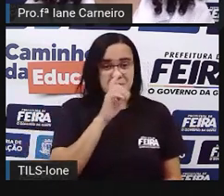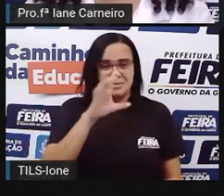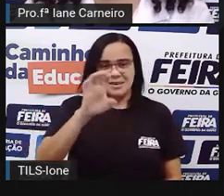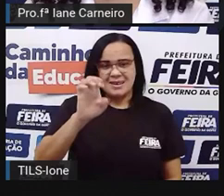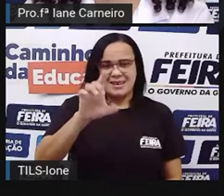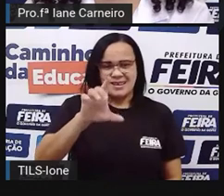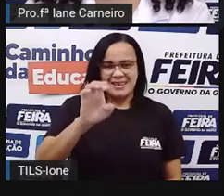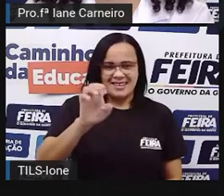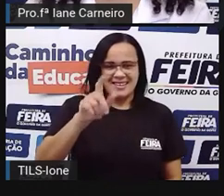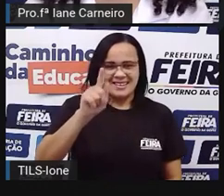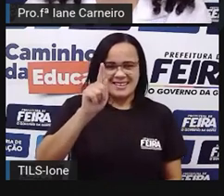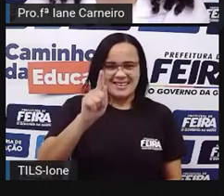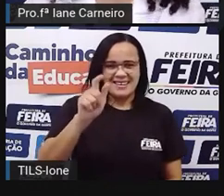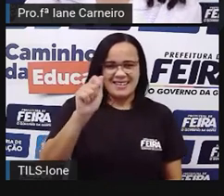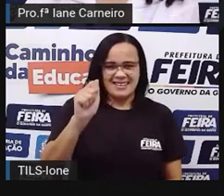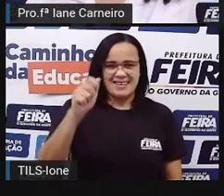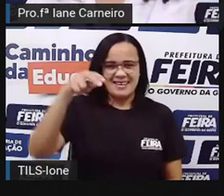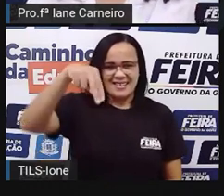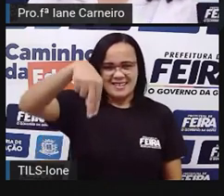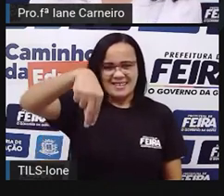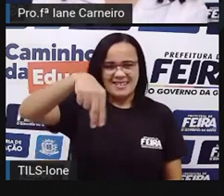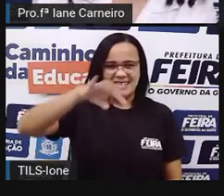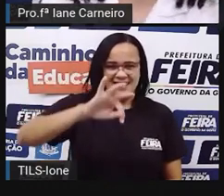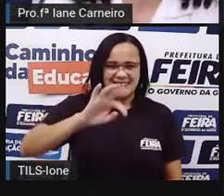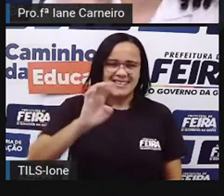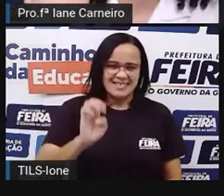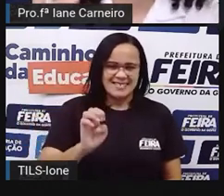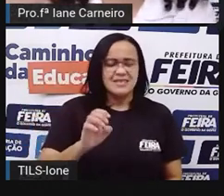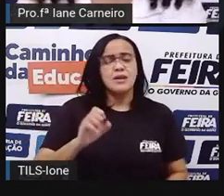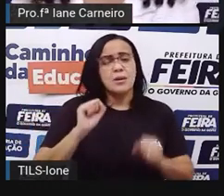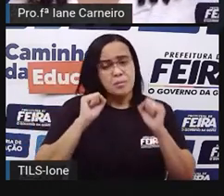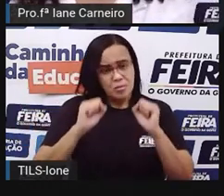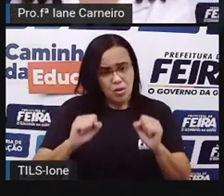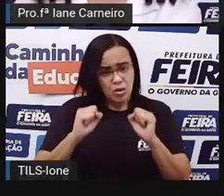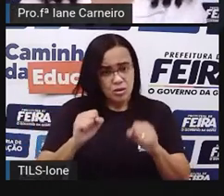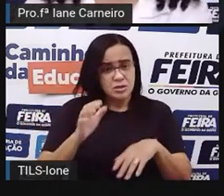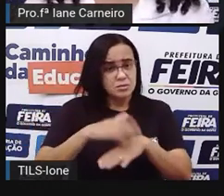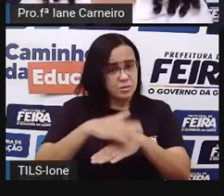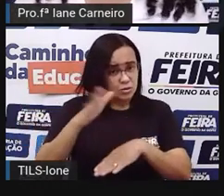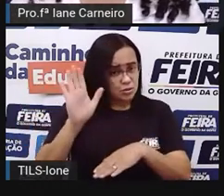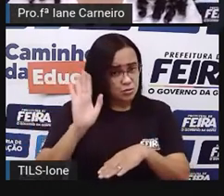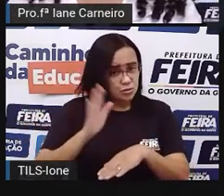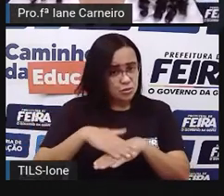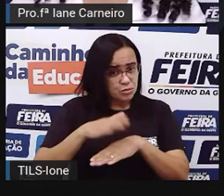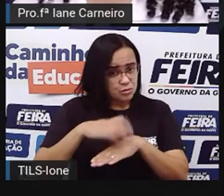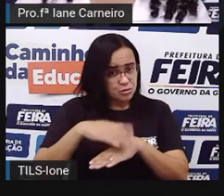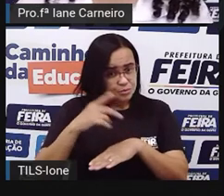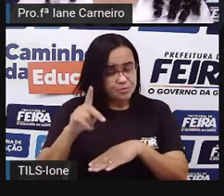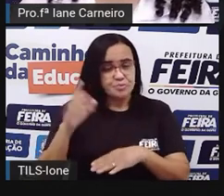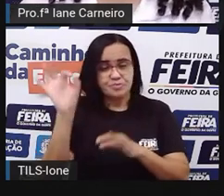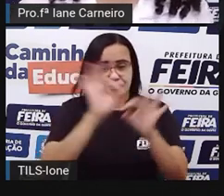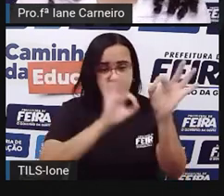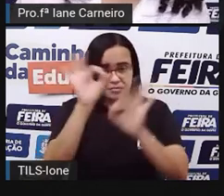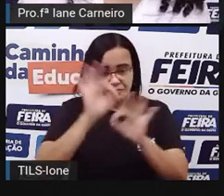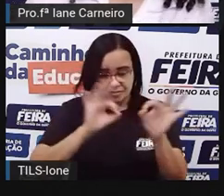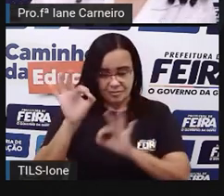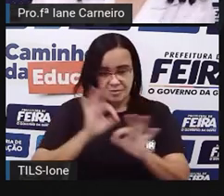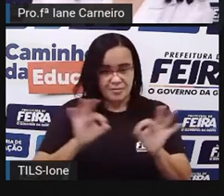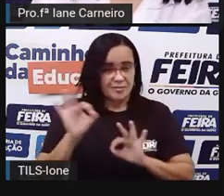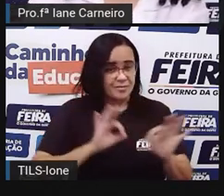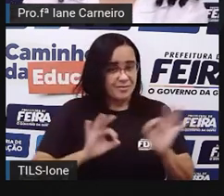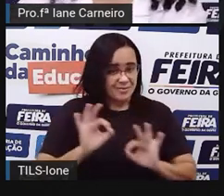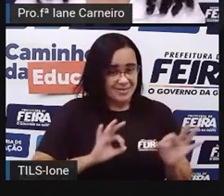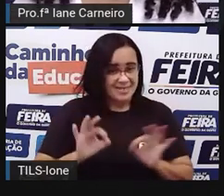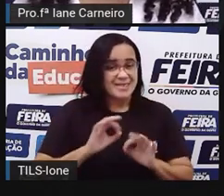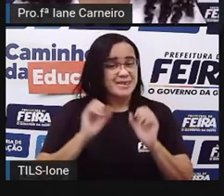Pronto. E aí você vai enfeitando sua letra, Você vai explorando, fazendo, né? Sua letra. Diferente. E aí se você for